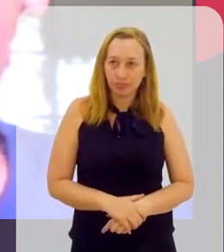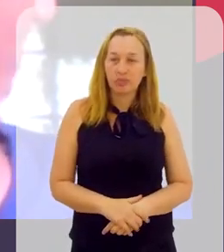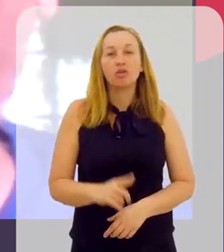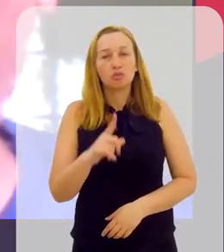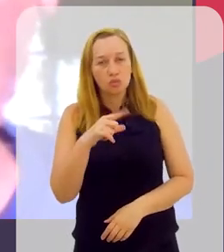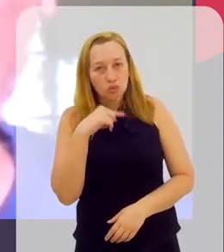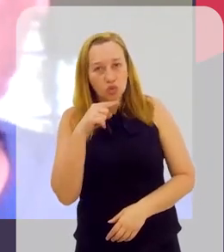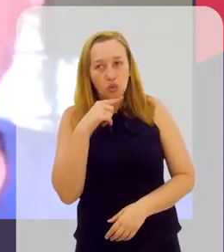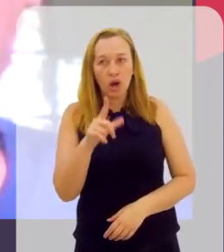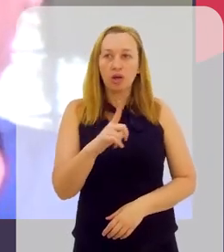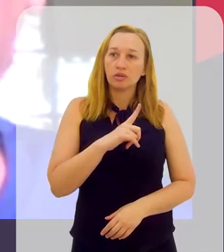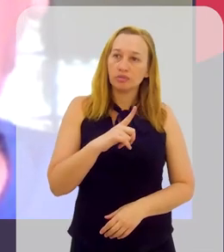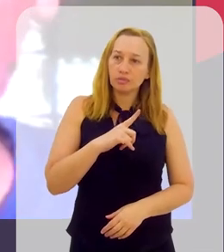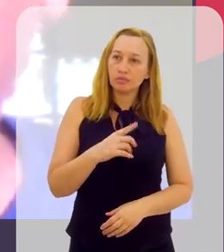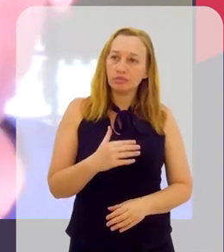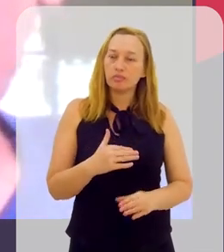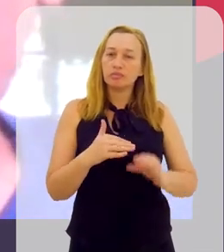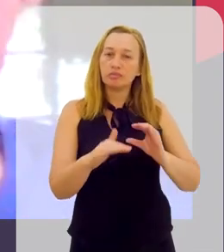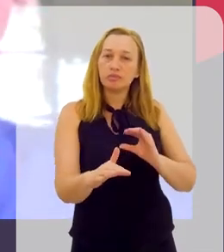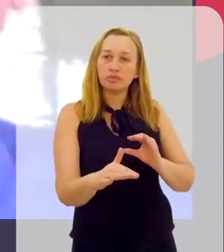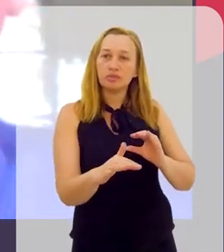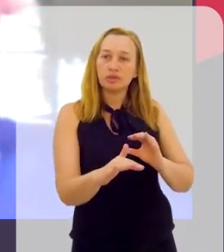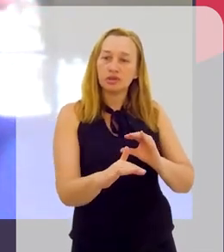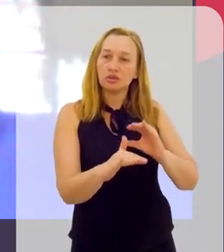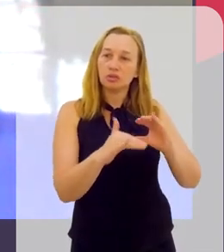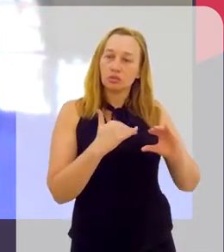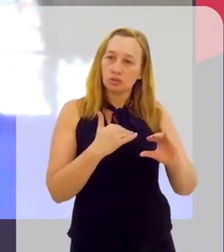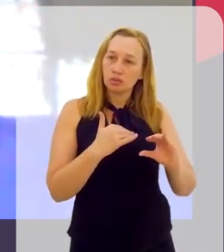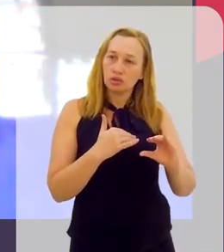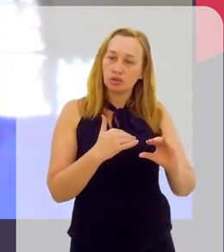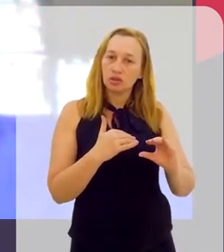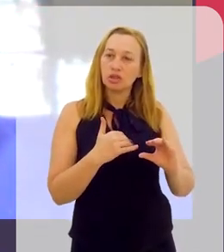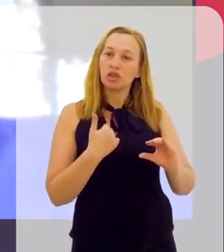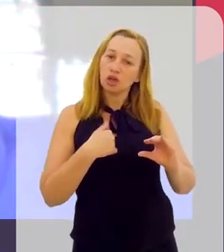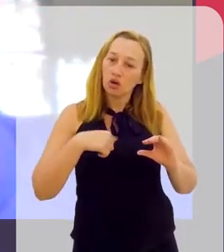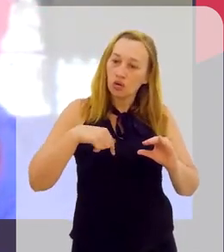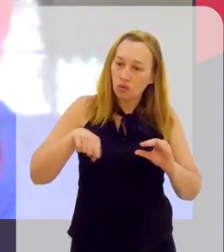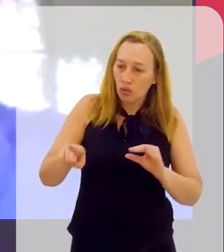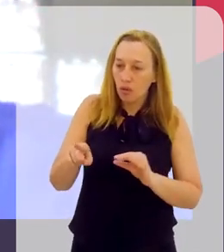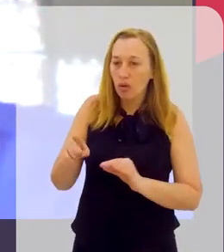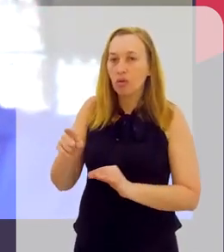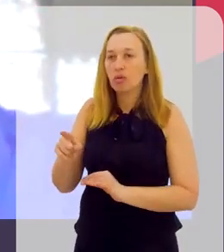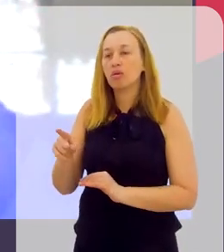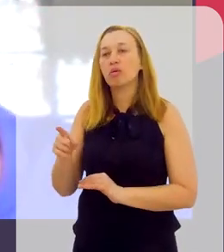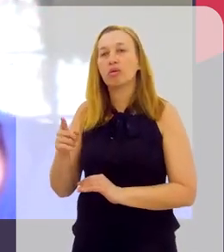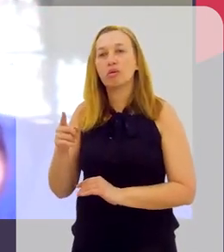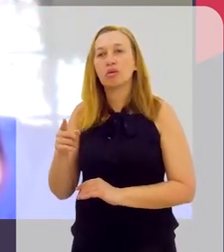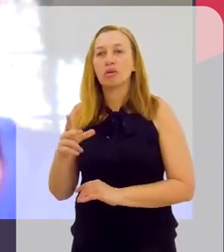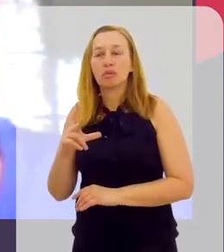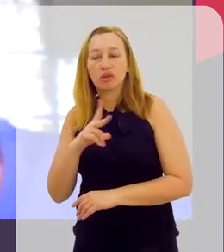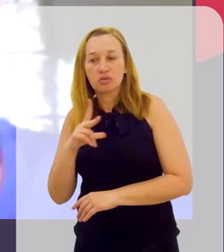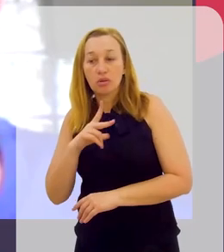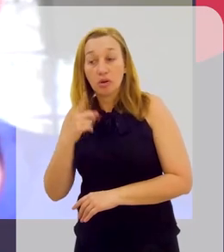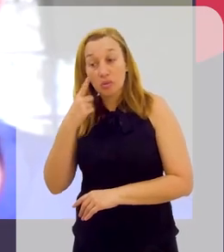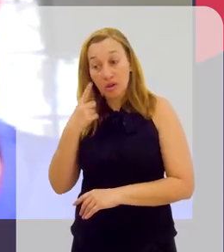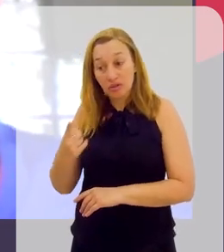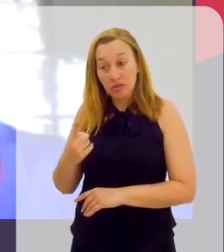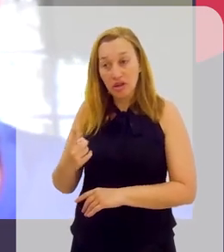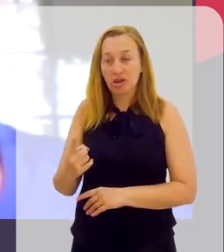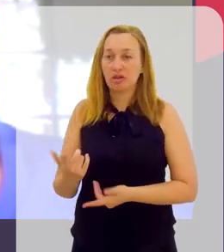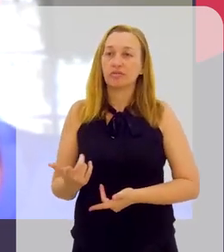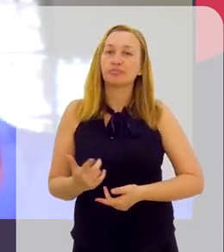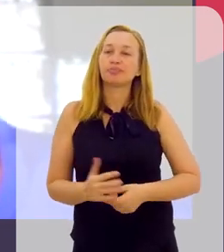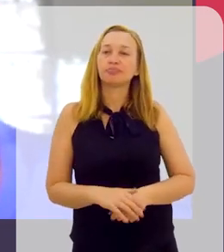há alguma dúvida, eles entram em contato comigo e eu compareço pessoalmente para participar do